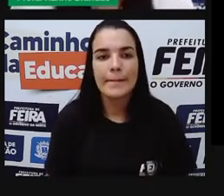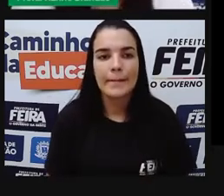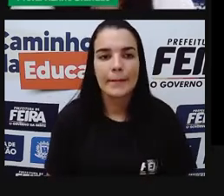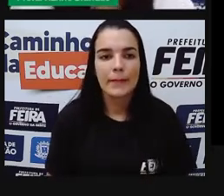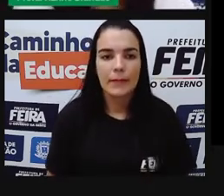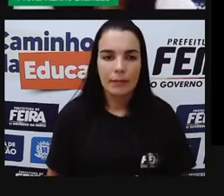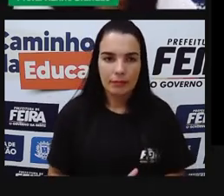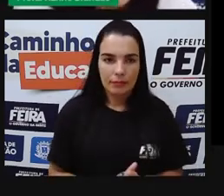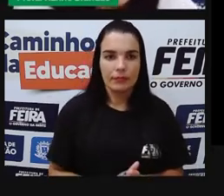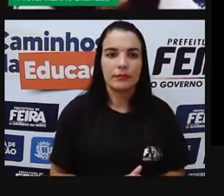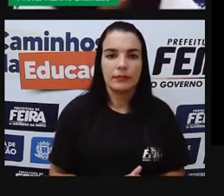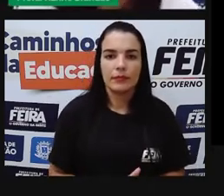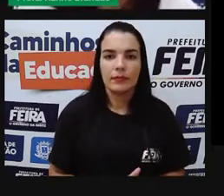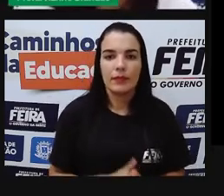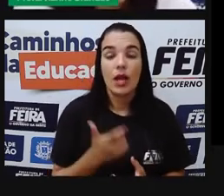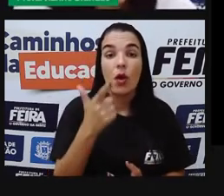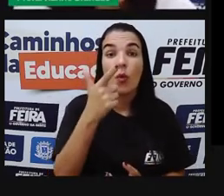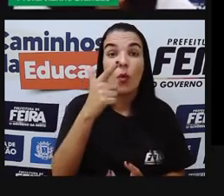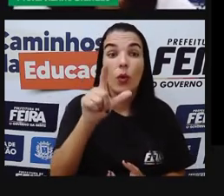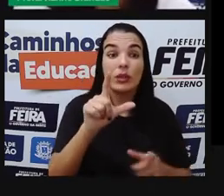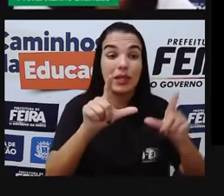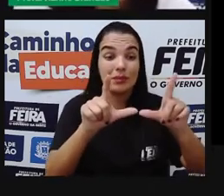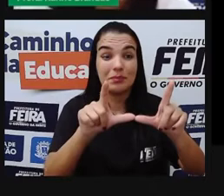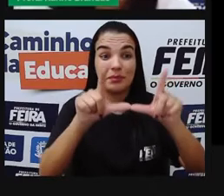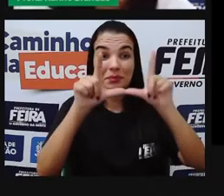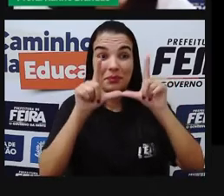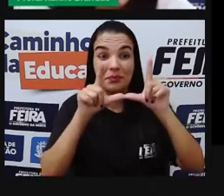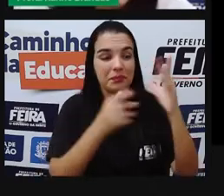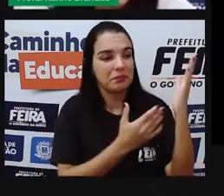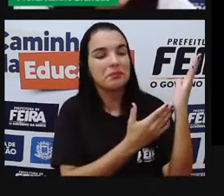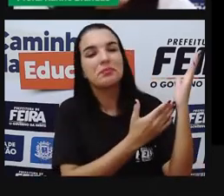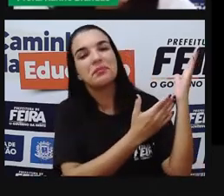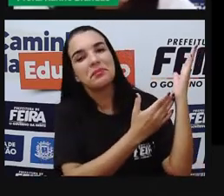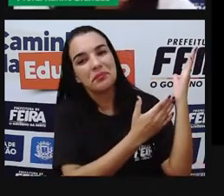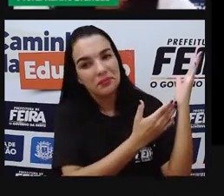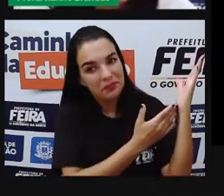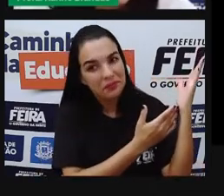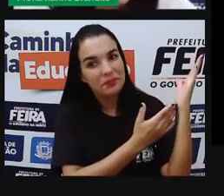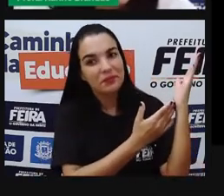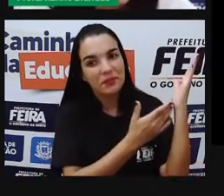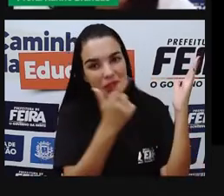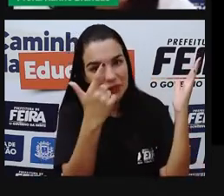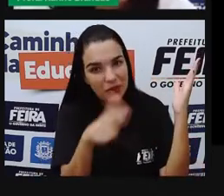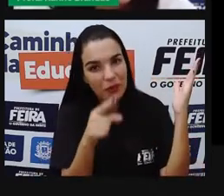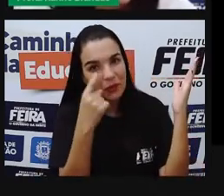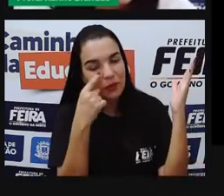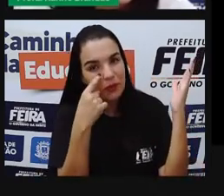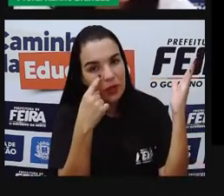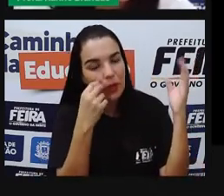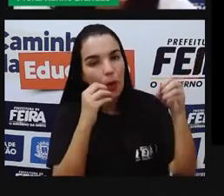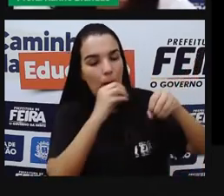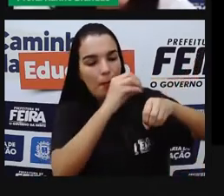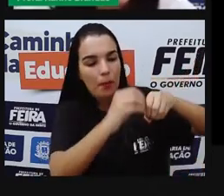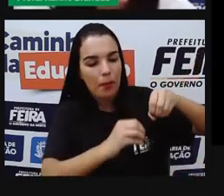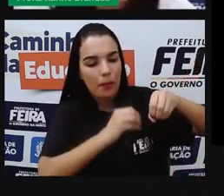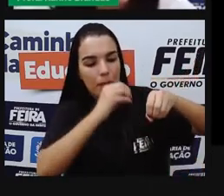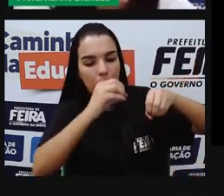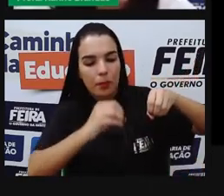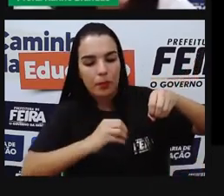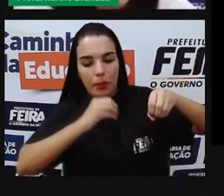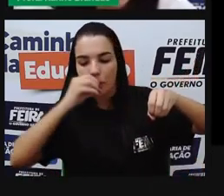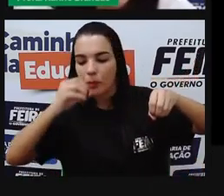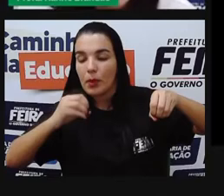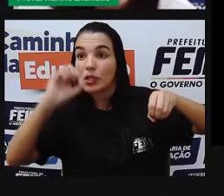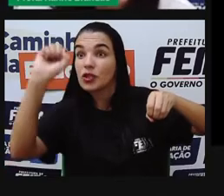Aqui, uma outra imagem para mostrar, né? Mais uma vez, os planetas girando ao